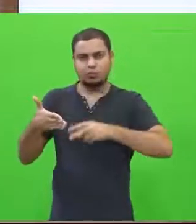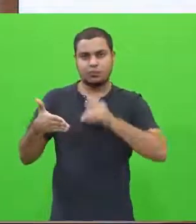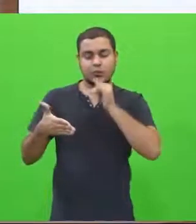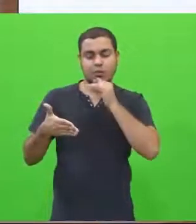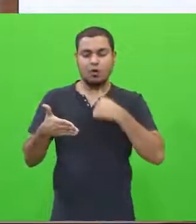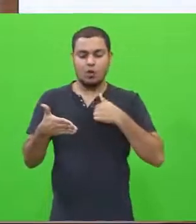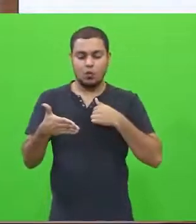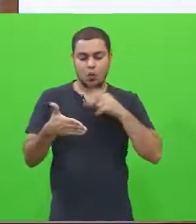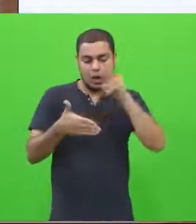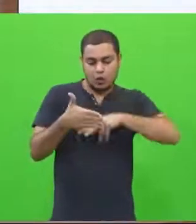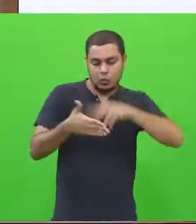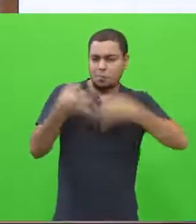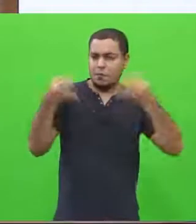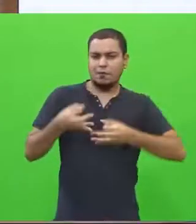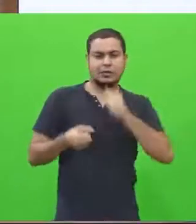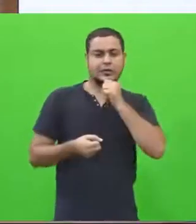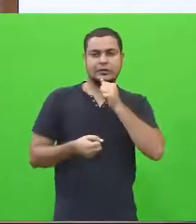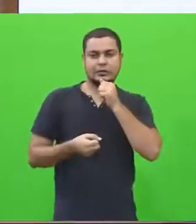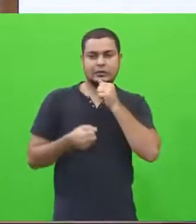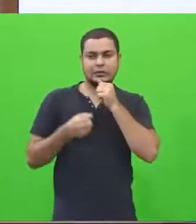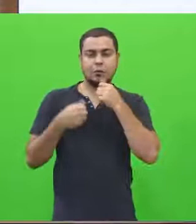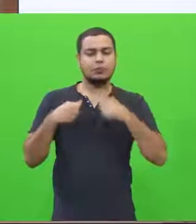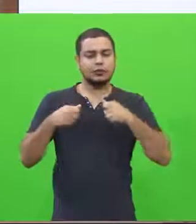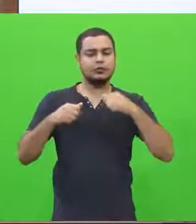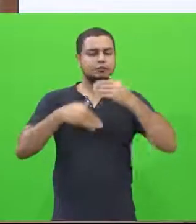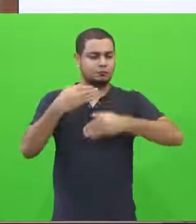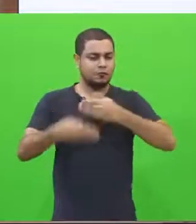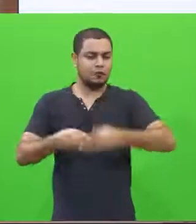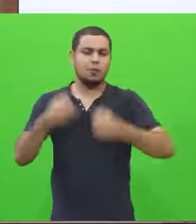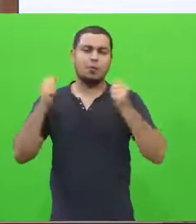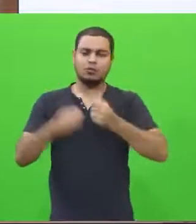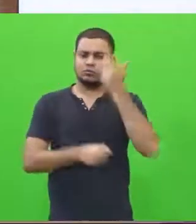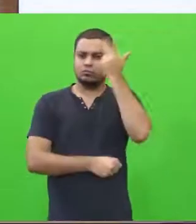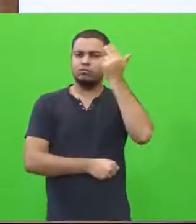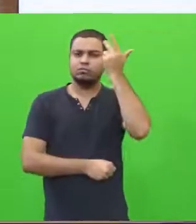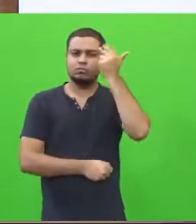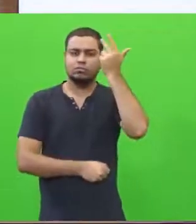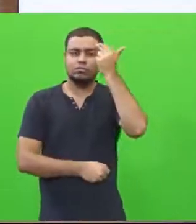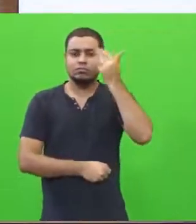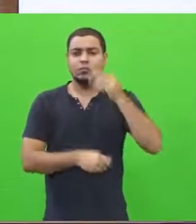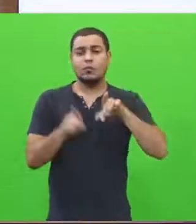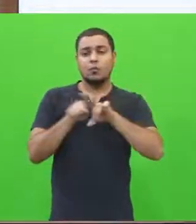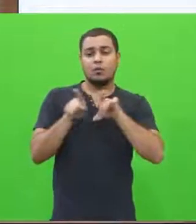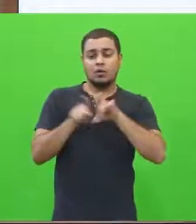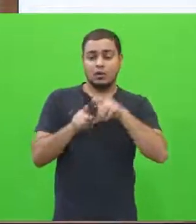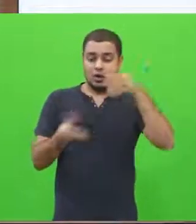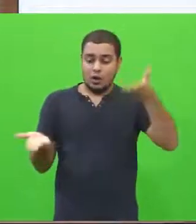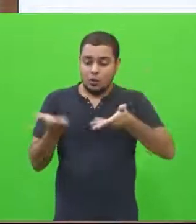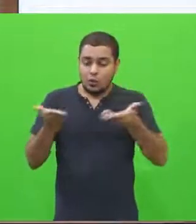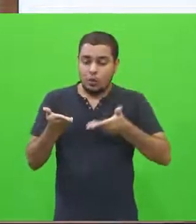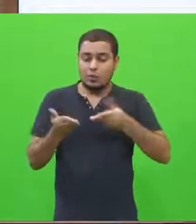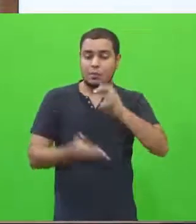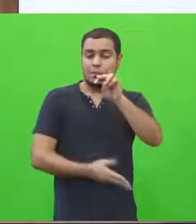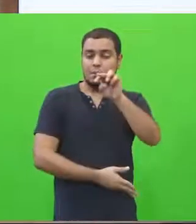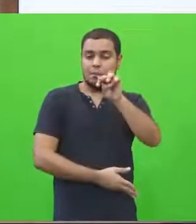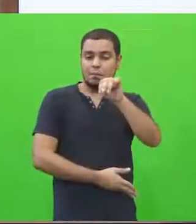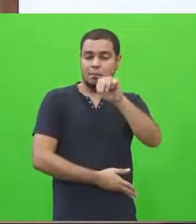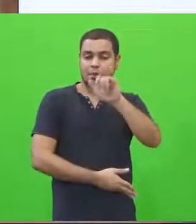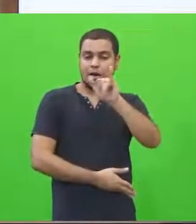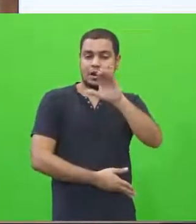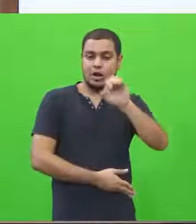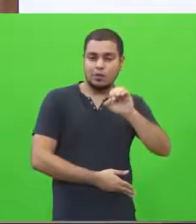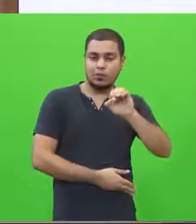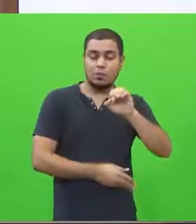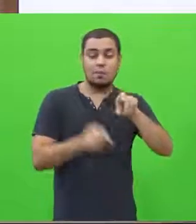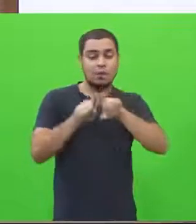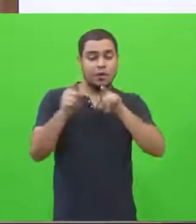leitura, eu não desenvolvi, eu posso desenvolver tranquilamente. Nós estamos em maio, a prova vai ser em